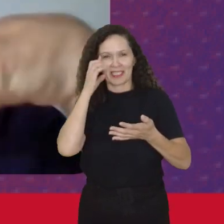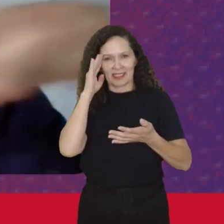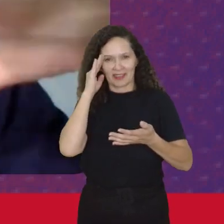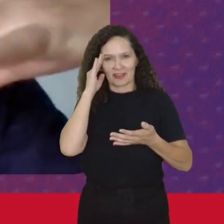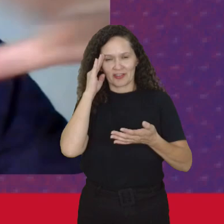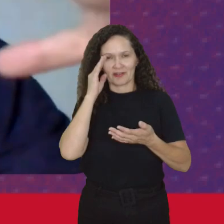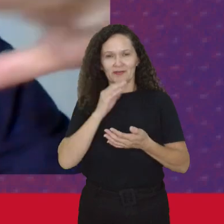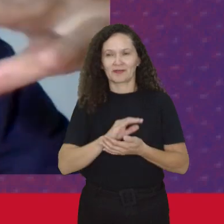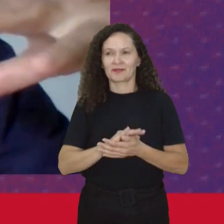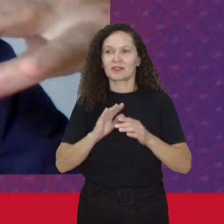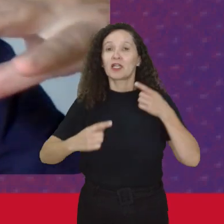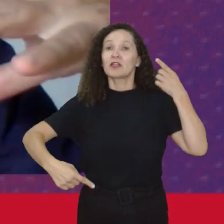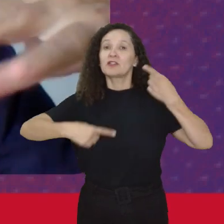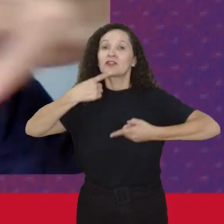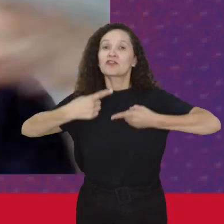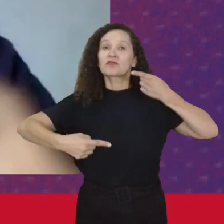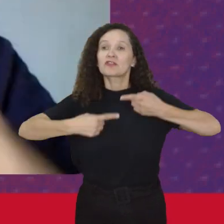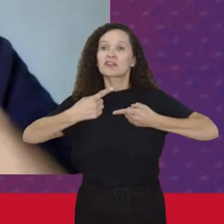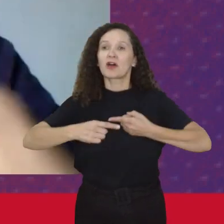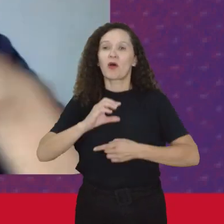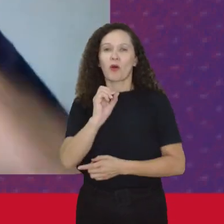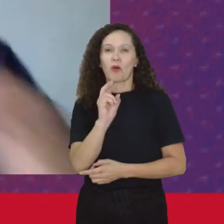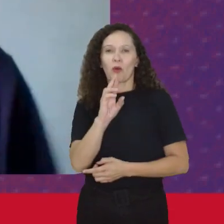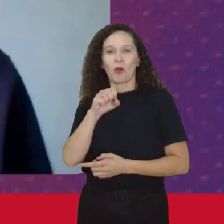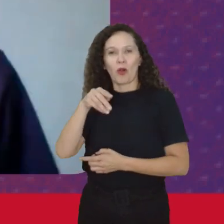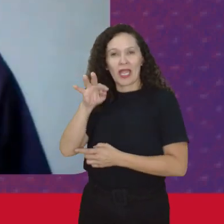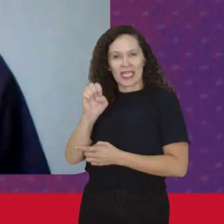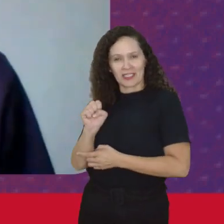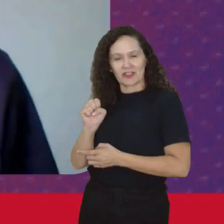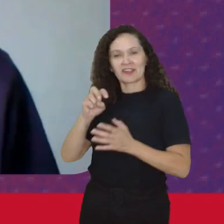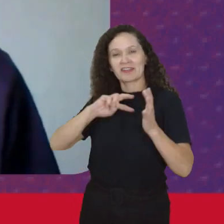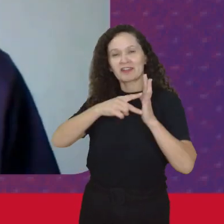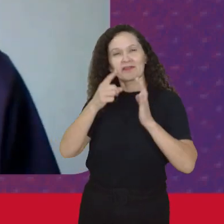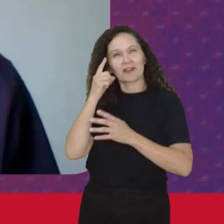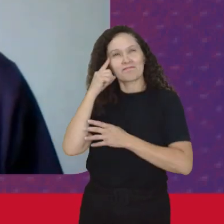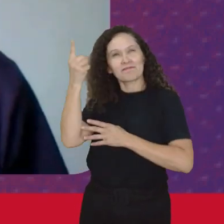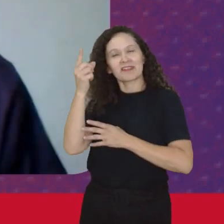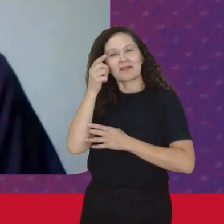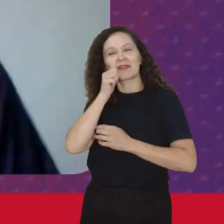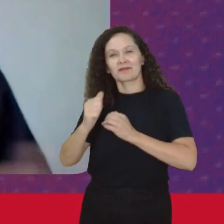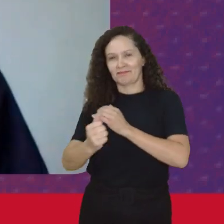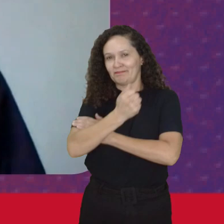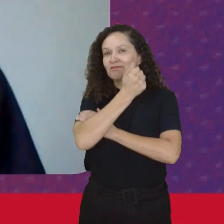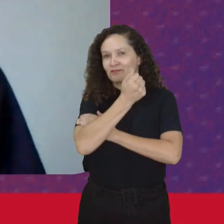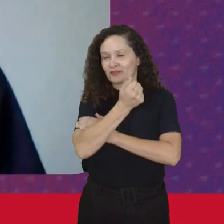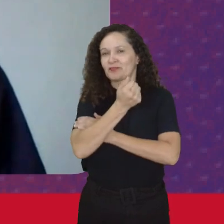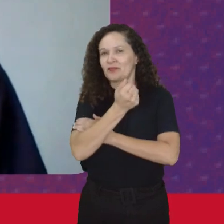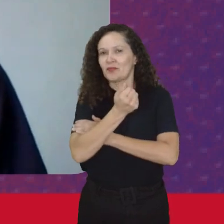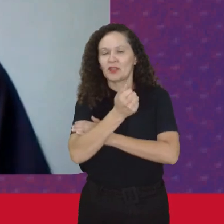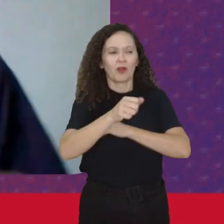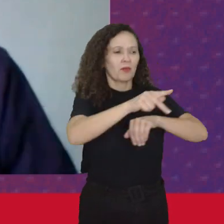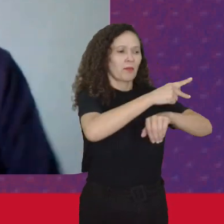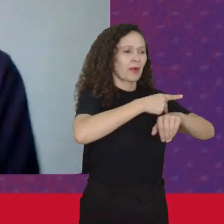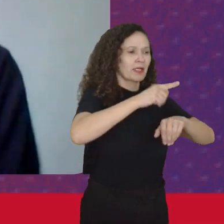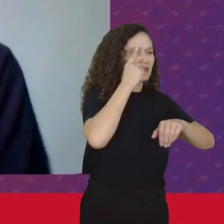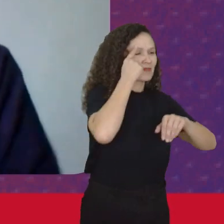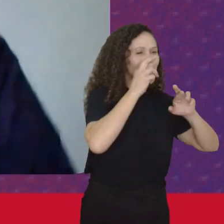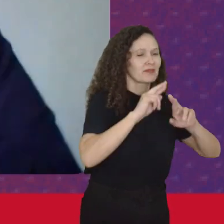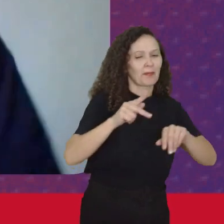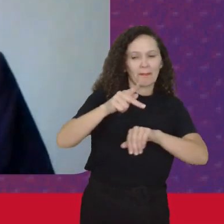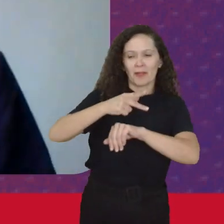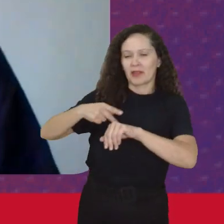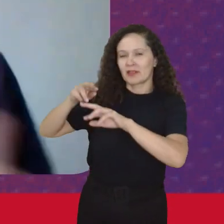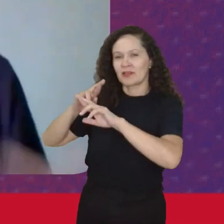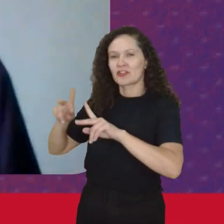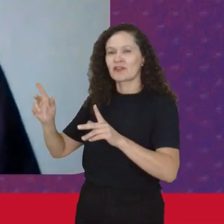A discussão Das correntes Elas São diferentes Em alguns De um Uma realidade Para outra E às vezes